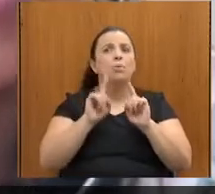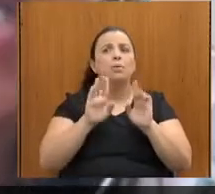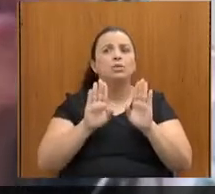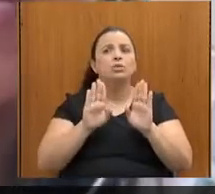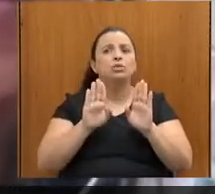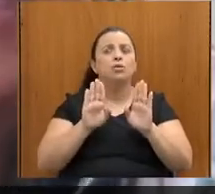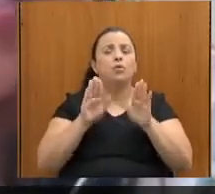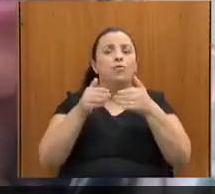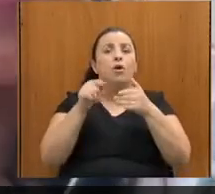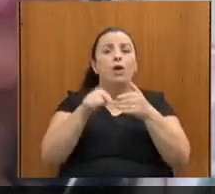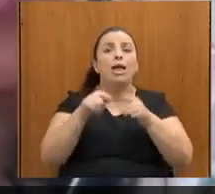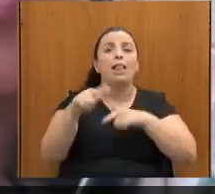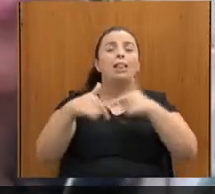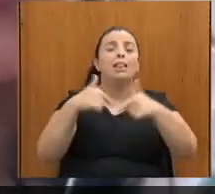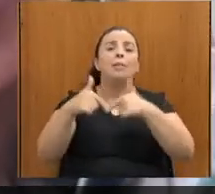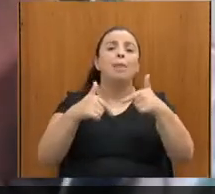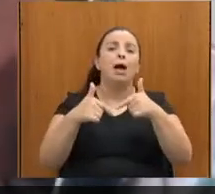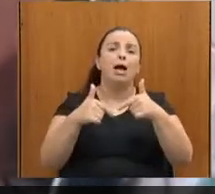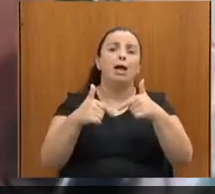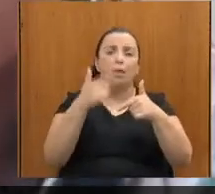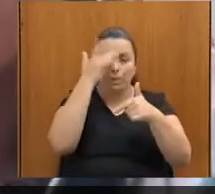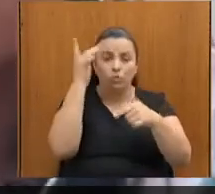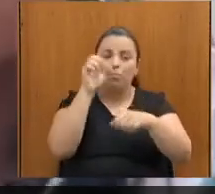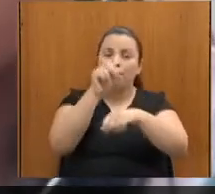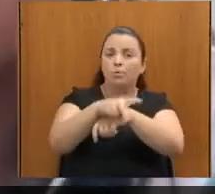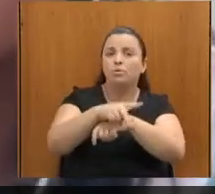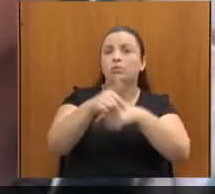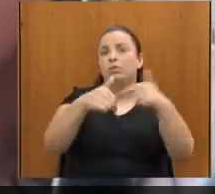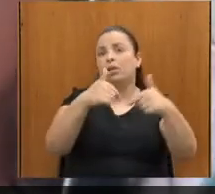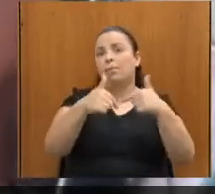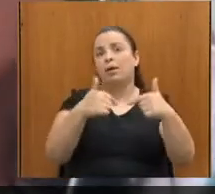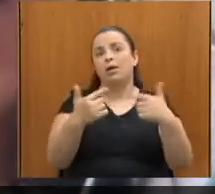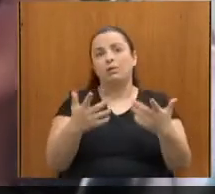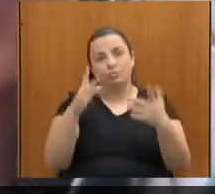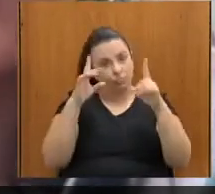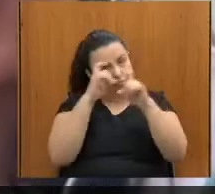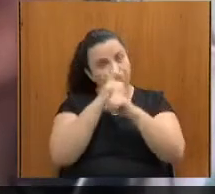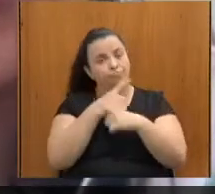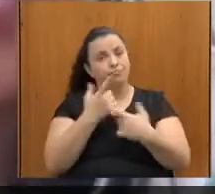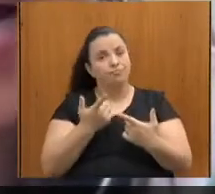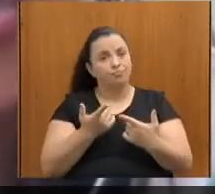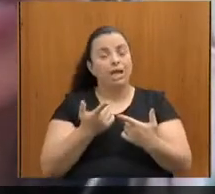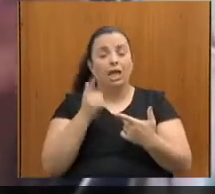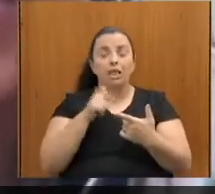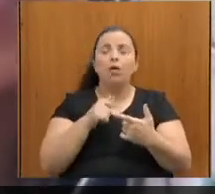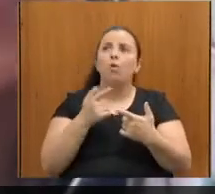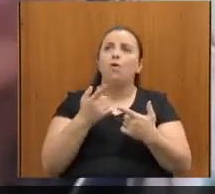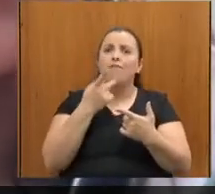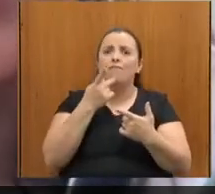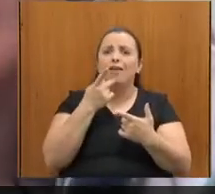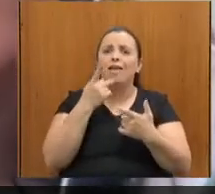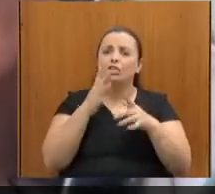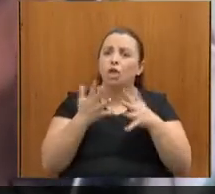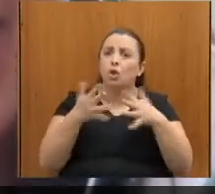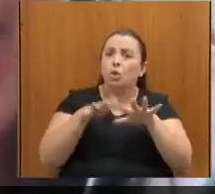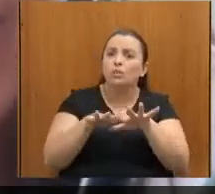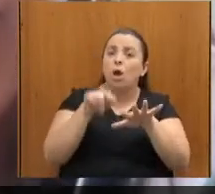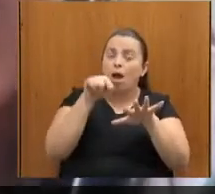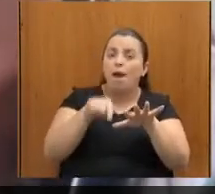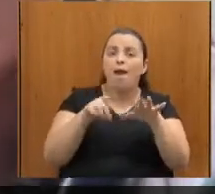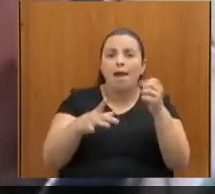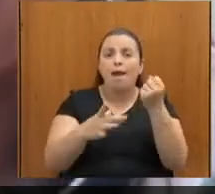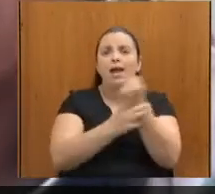inclusão dessas pessoas é discutir o direito, por exemplo, a uma vaga, uma oportunidade de emprego, que é a elas